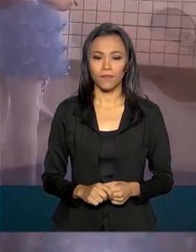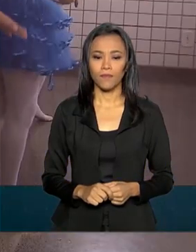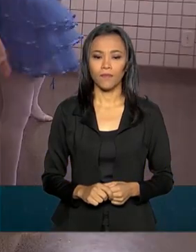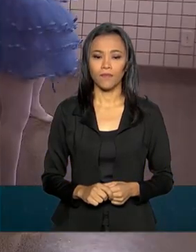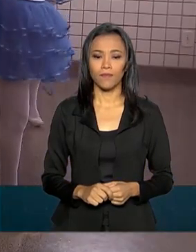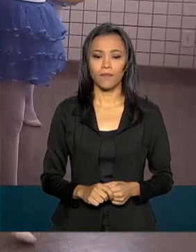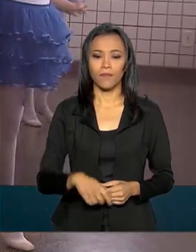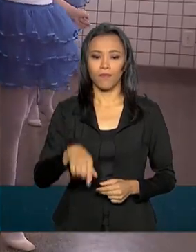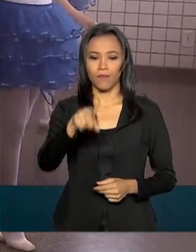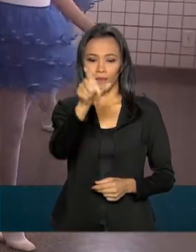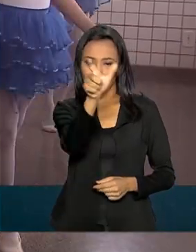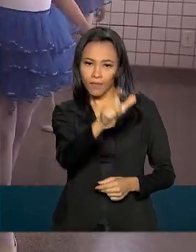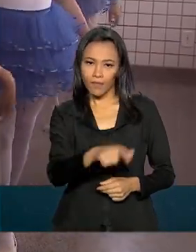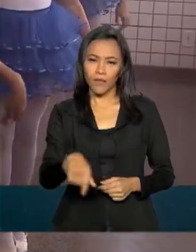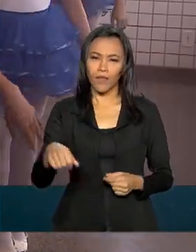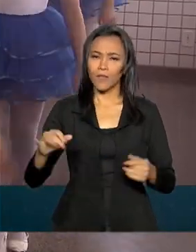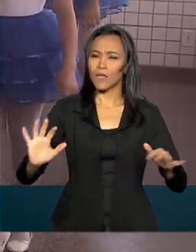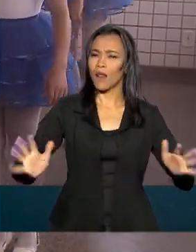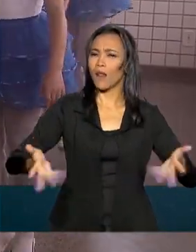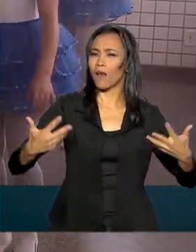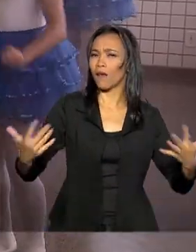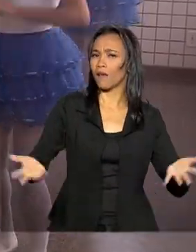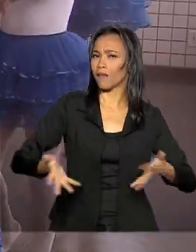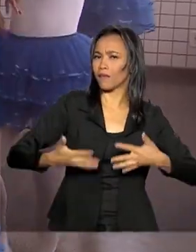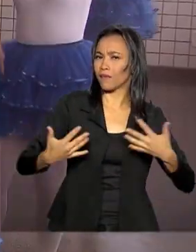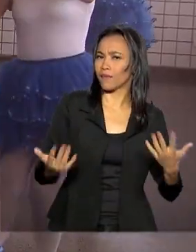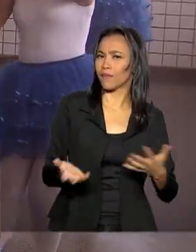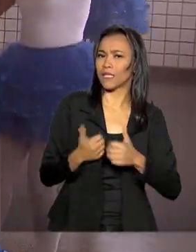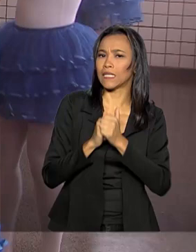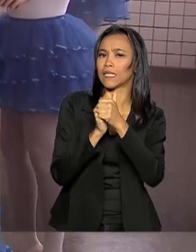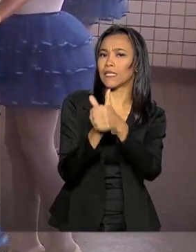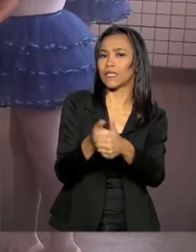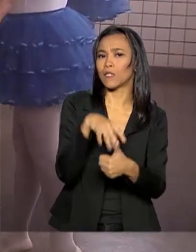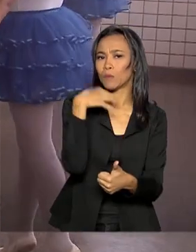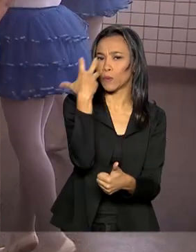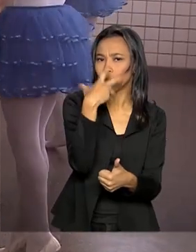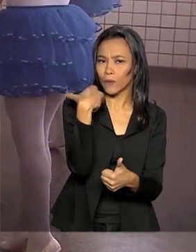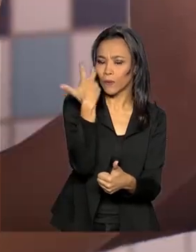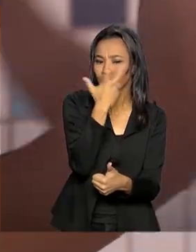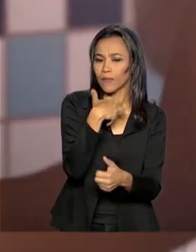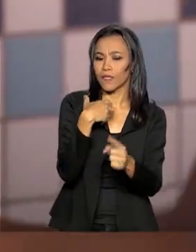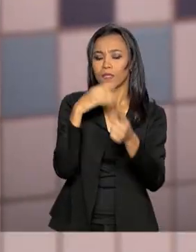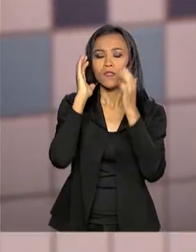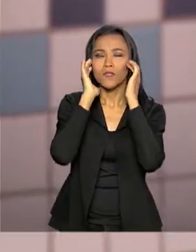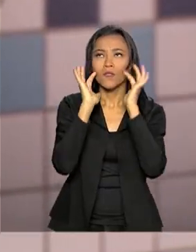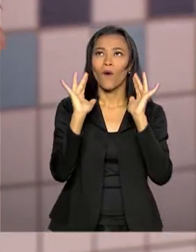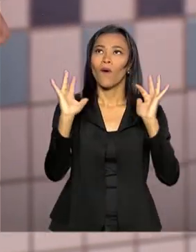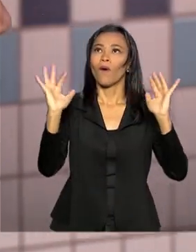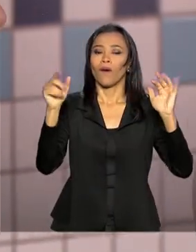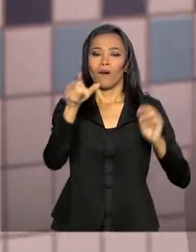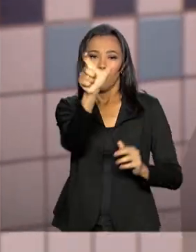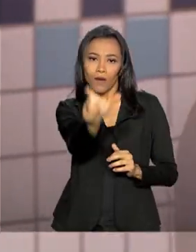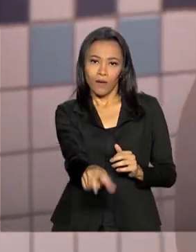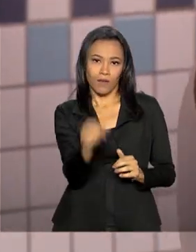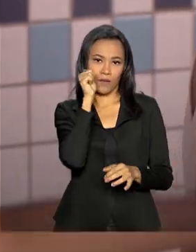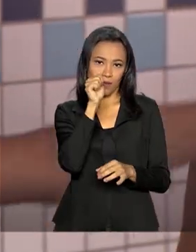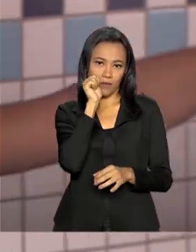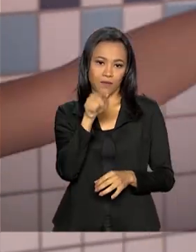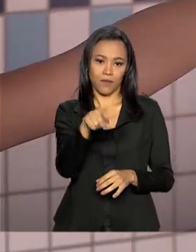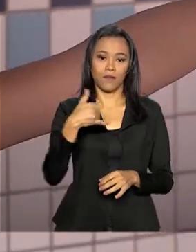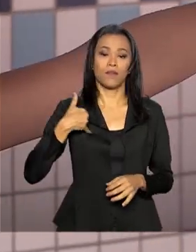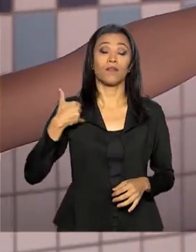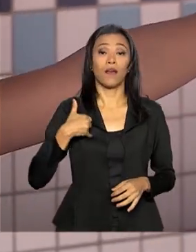Os gestos suaves no compasso da música clássica embalam os sonhos de Gabriele. A menina tem